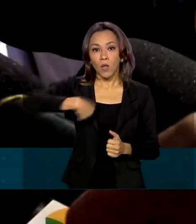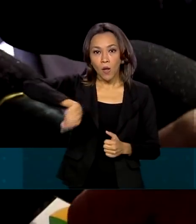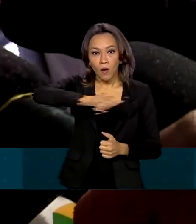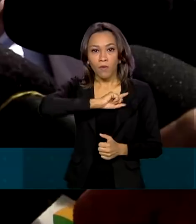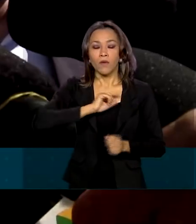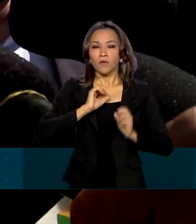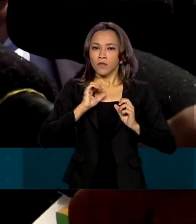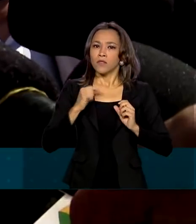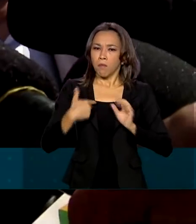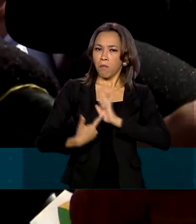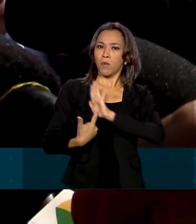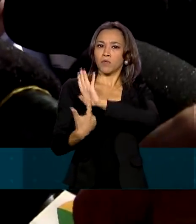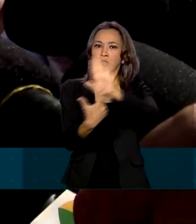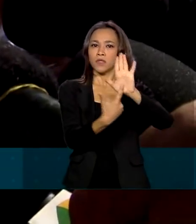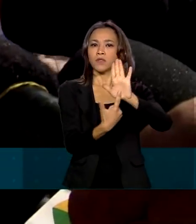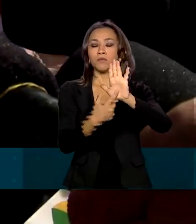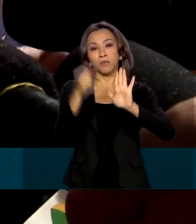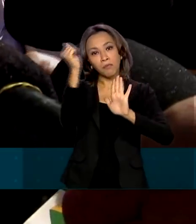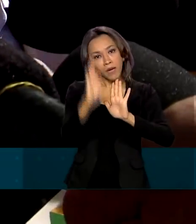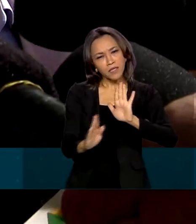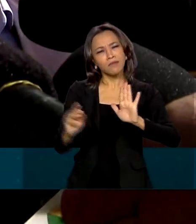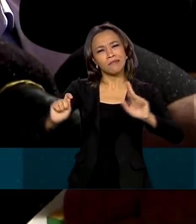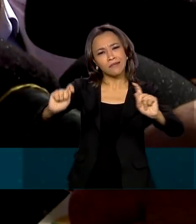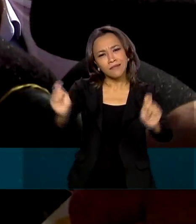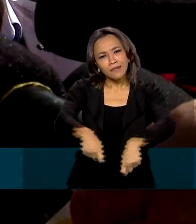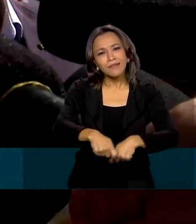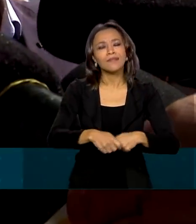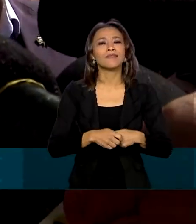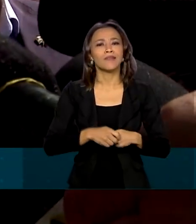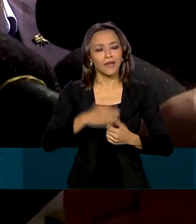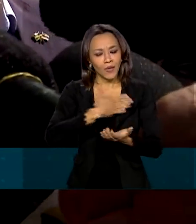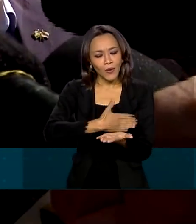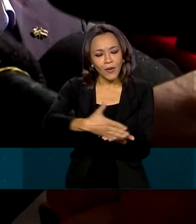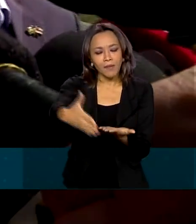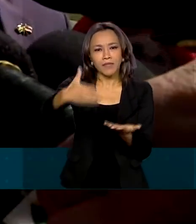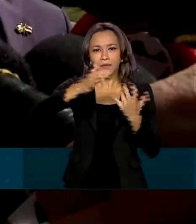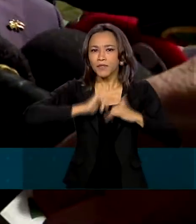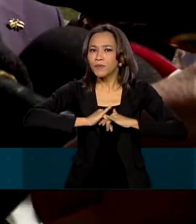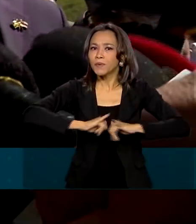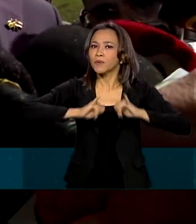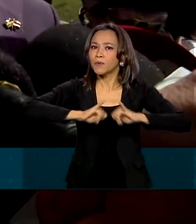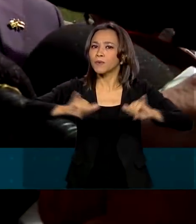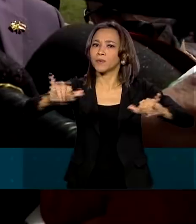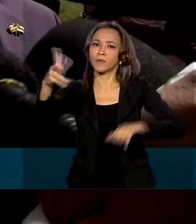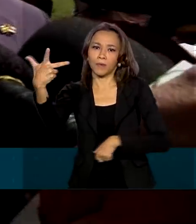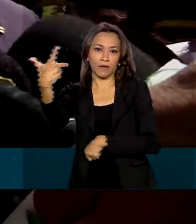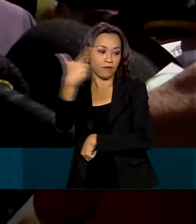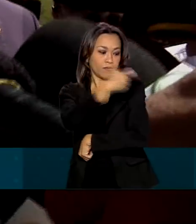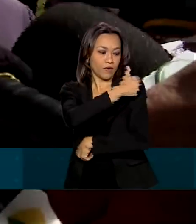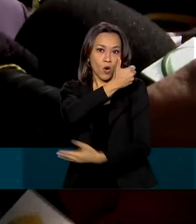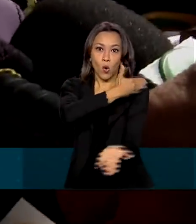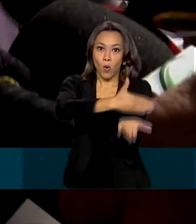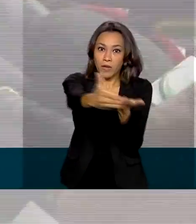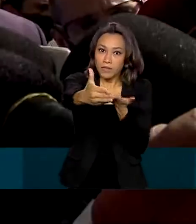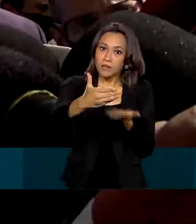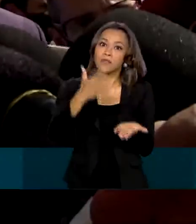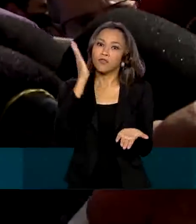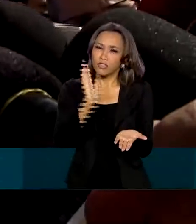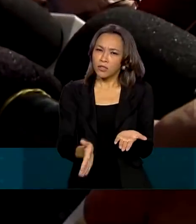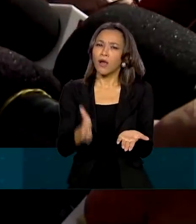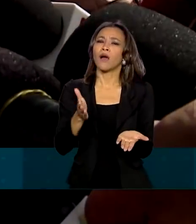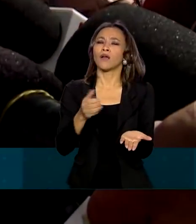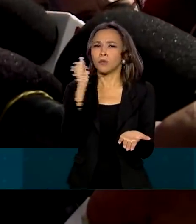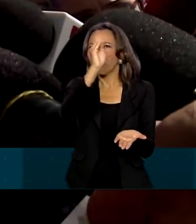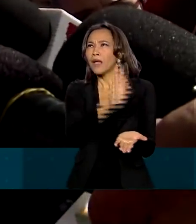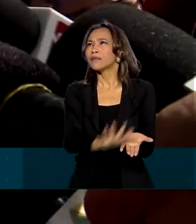aqui mostrando que o Brasil tem condição de iniciar uma campanha de vacinação em massa nacionalmente. Nós